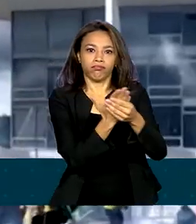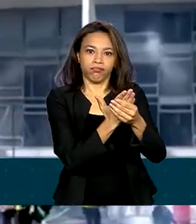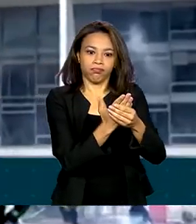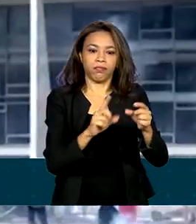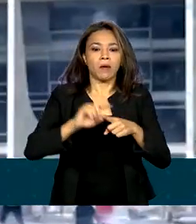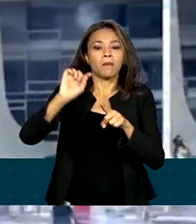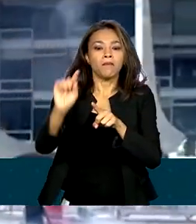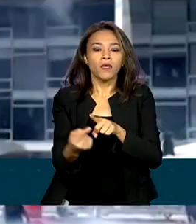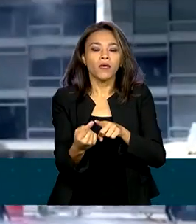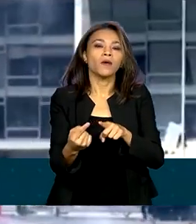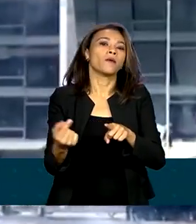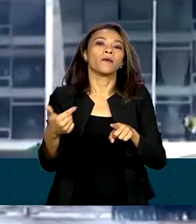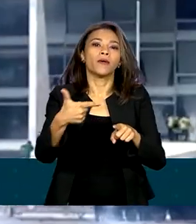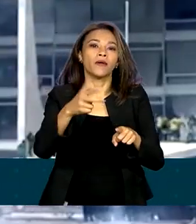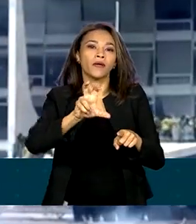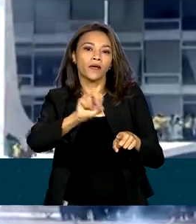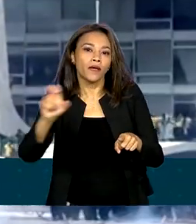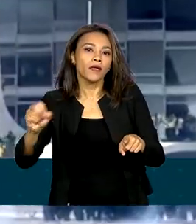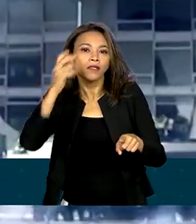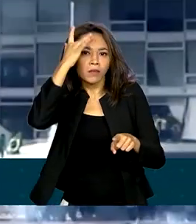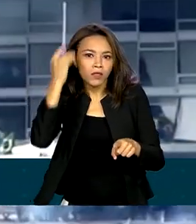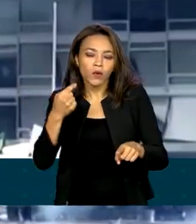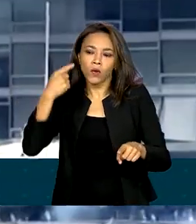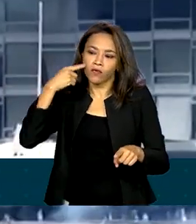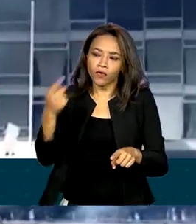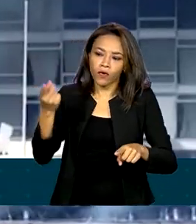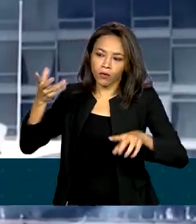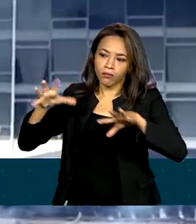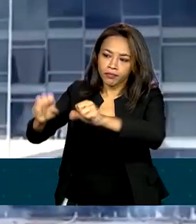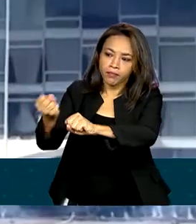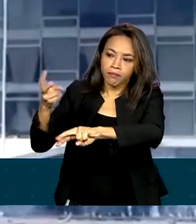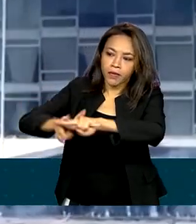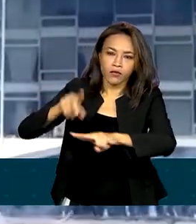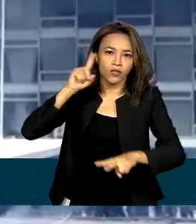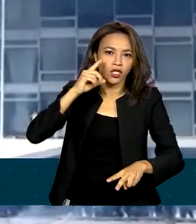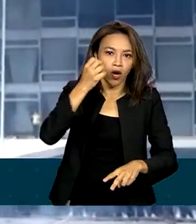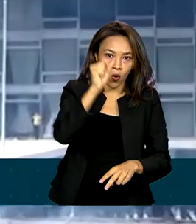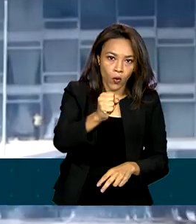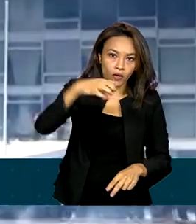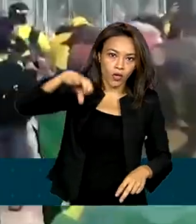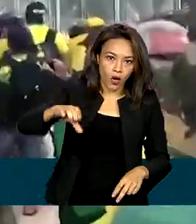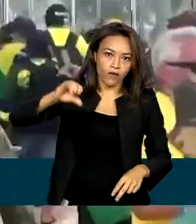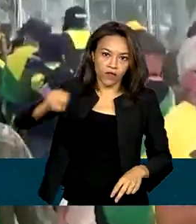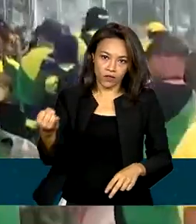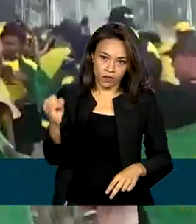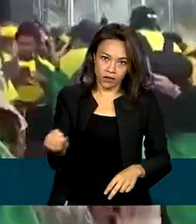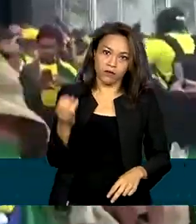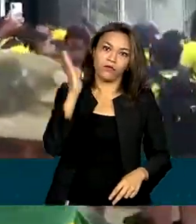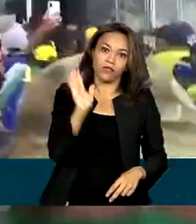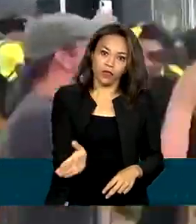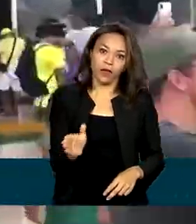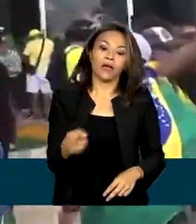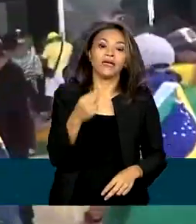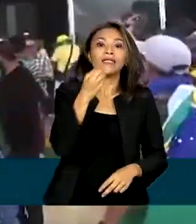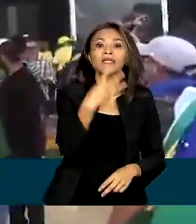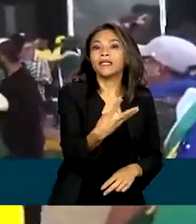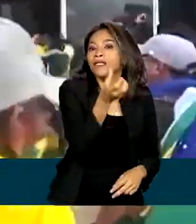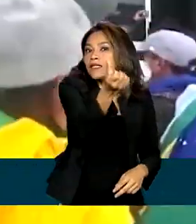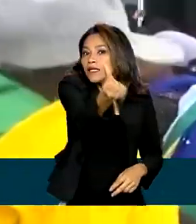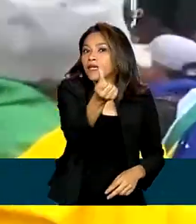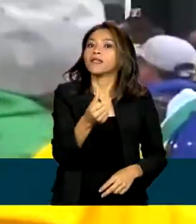1.500 pessoas presas em flagrante nos dias 8 e 9 de janeiro, foram determinadas 36 prisões